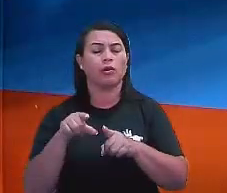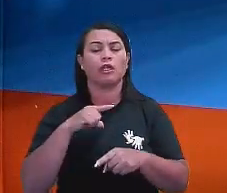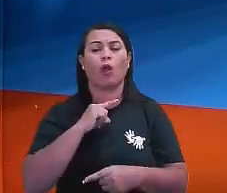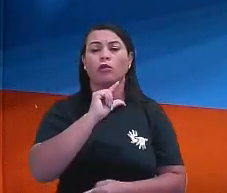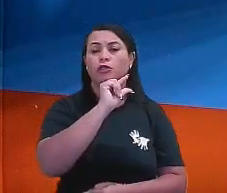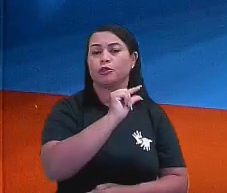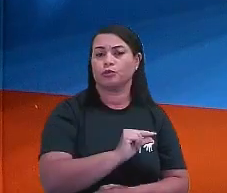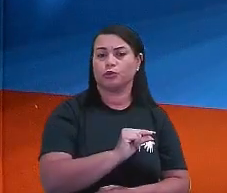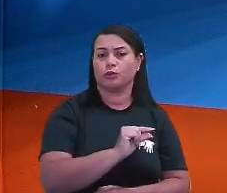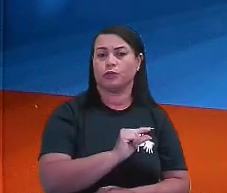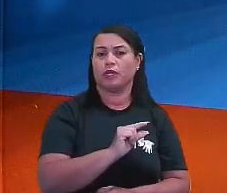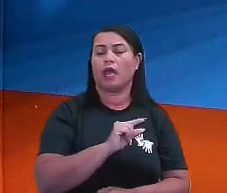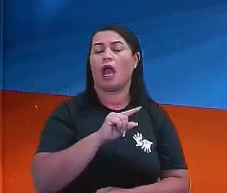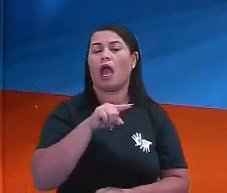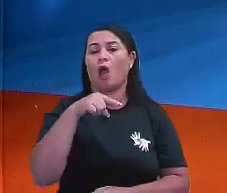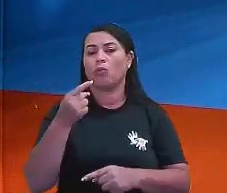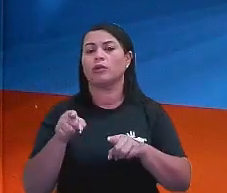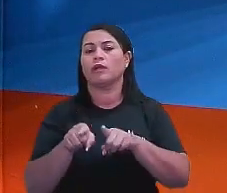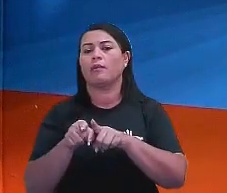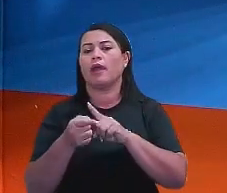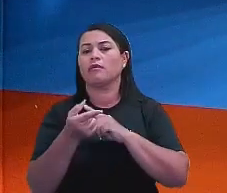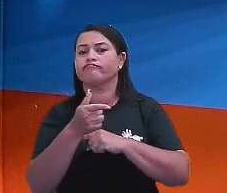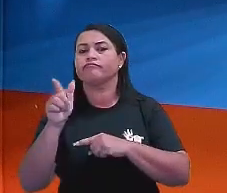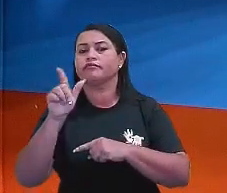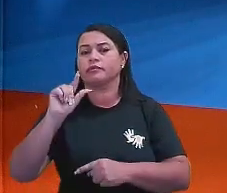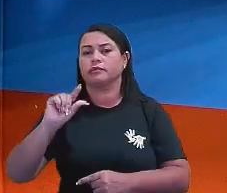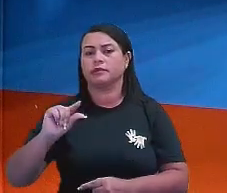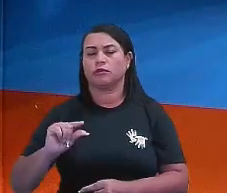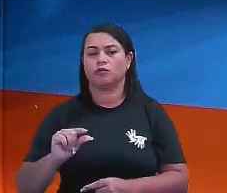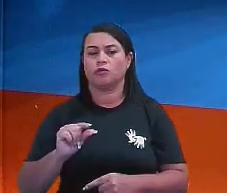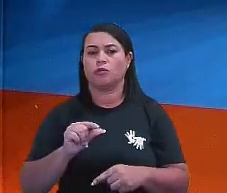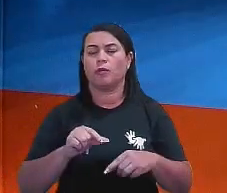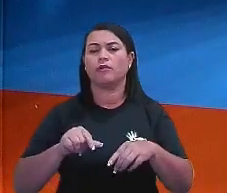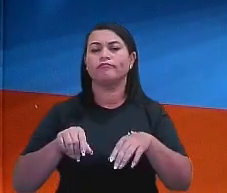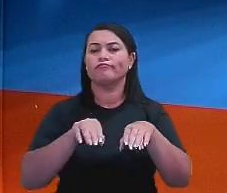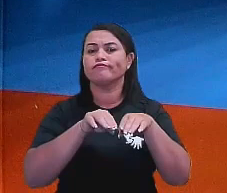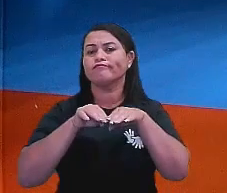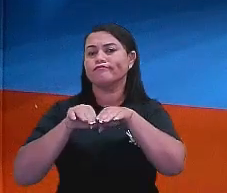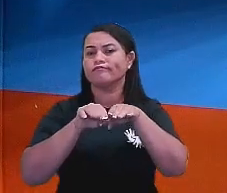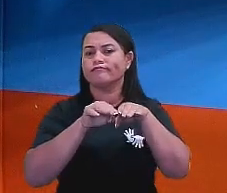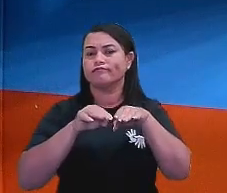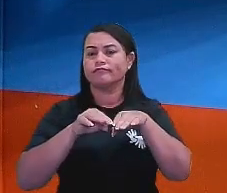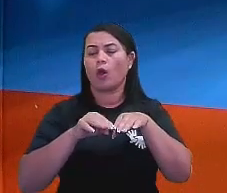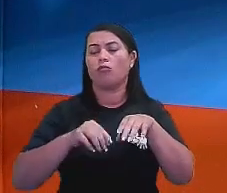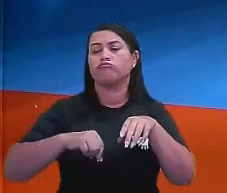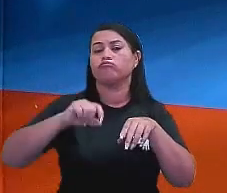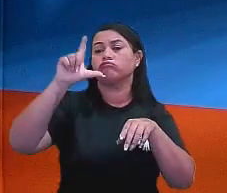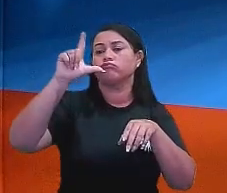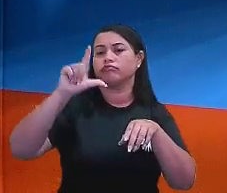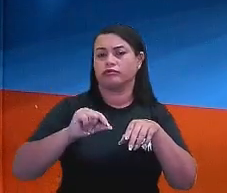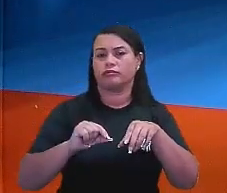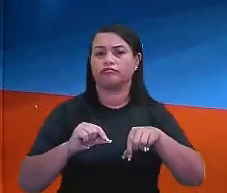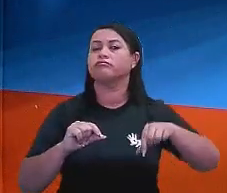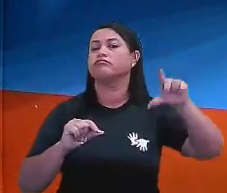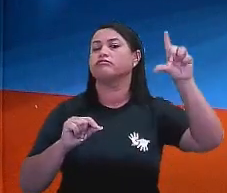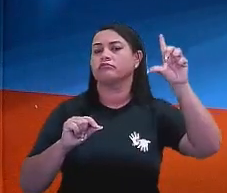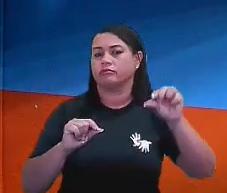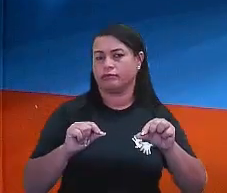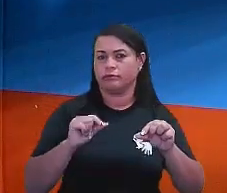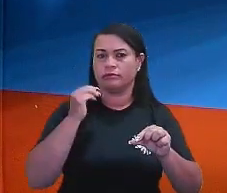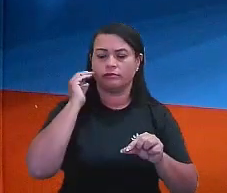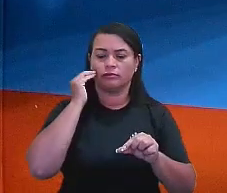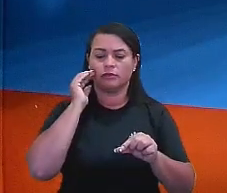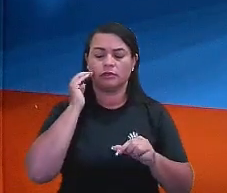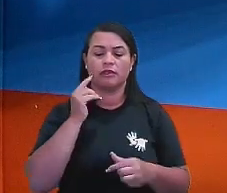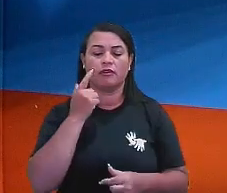diminui, a outra também vai diminuir. Ou seja, eles são diretamente proporcionais. Um aumenta, a outra aumenta. Uma diminui, a outra diminui.